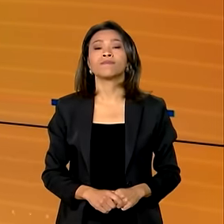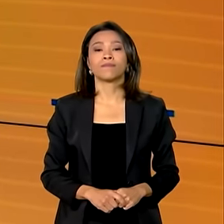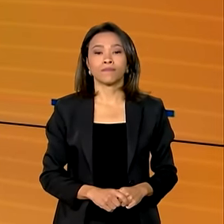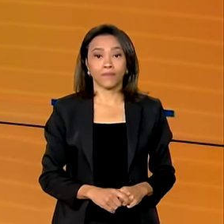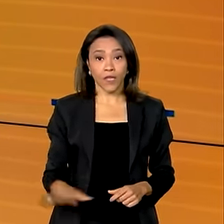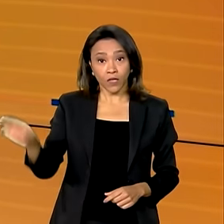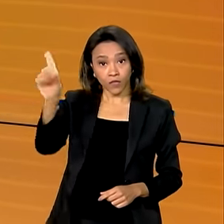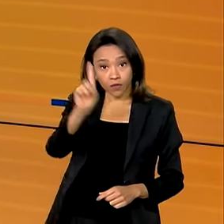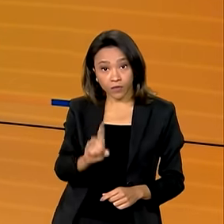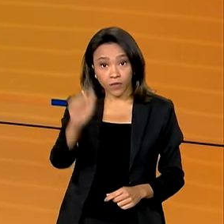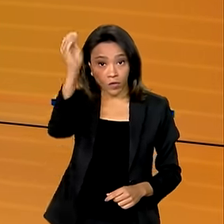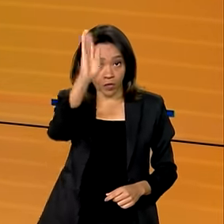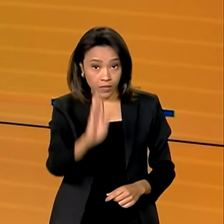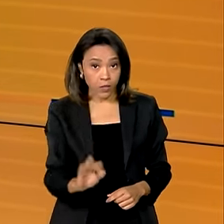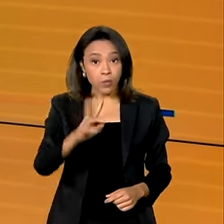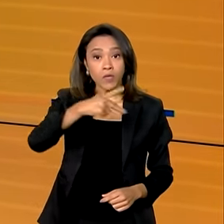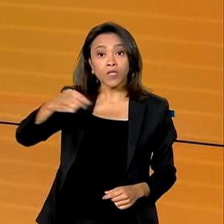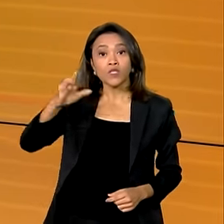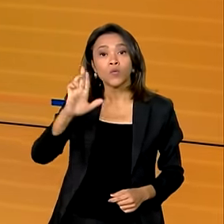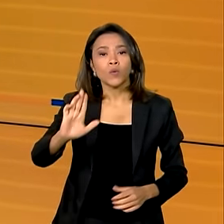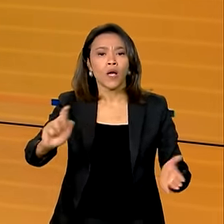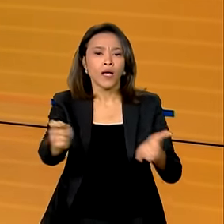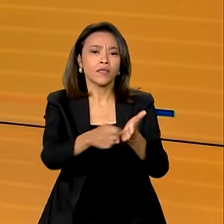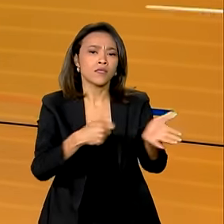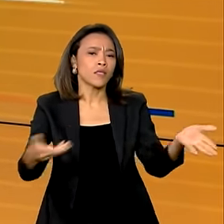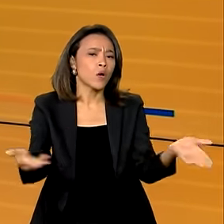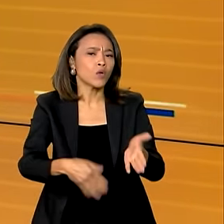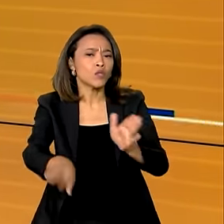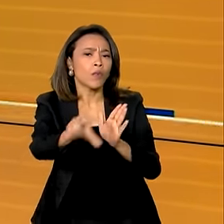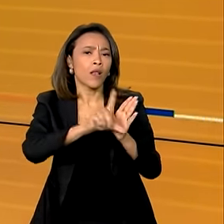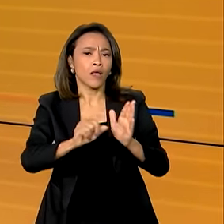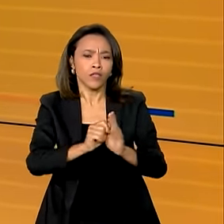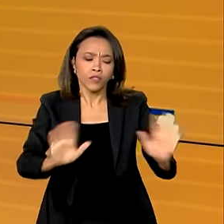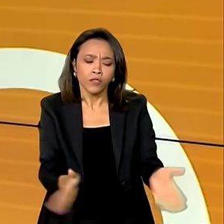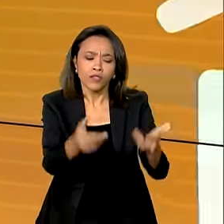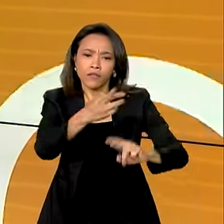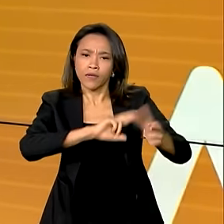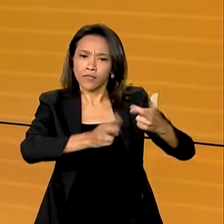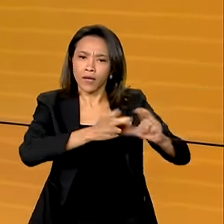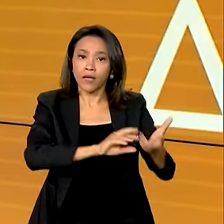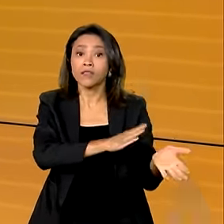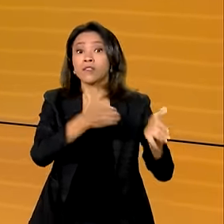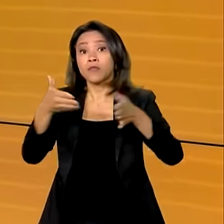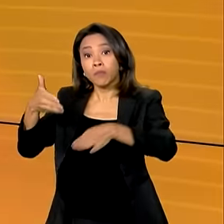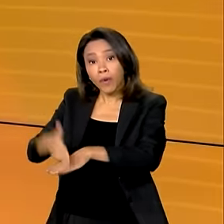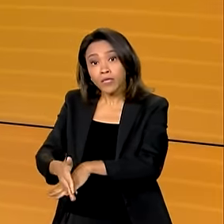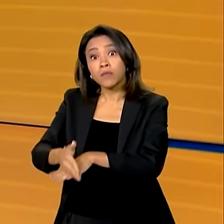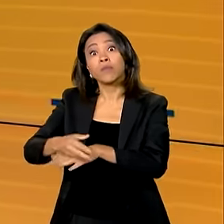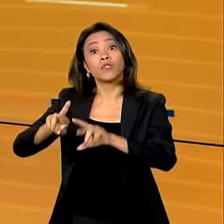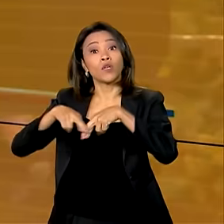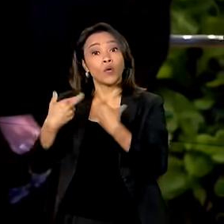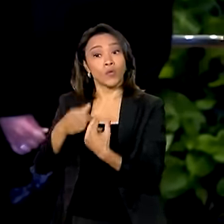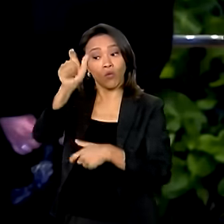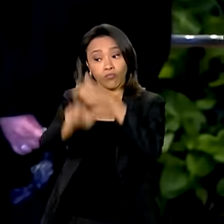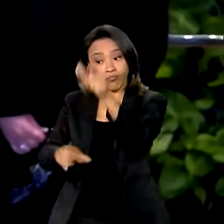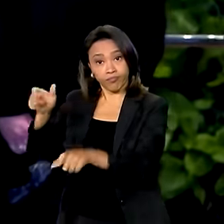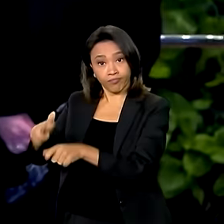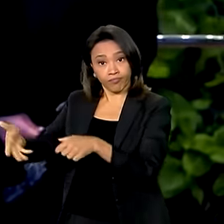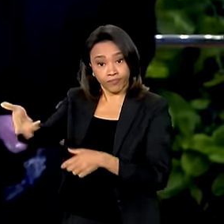De volta ao Brasil, o presidente Lula assina hoje lei de incentivo à reciclagem e participa de reunião com catadores.